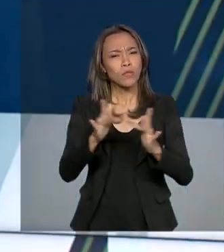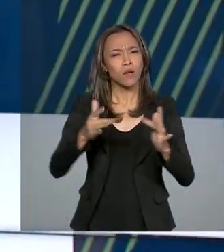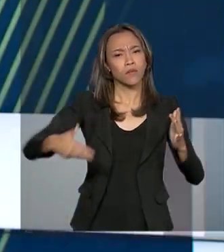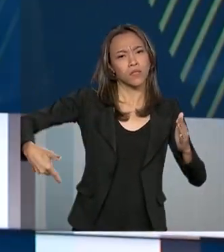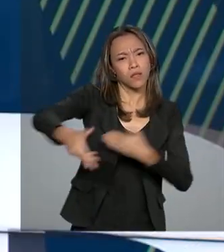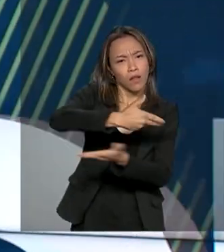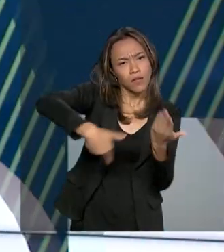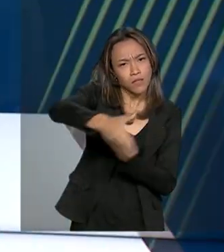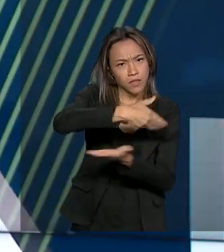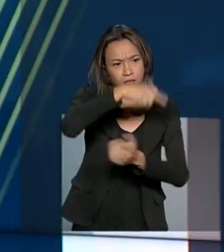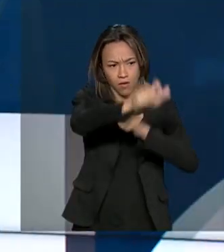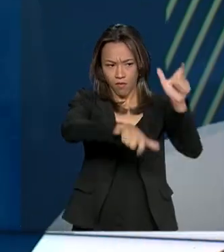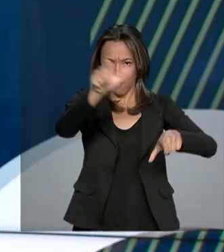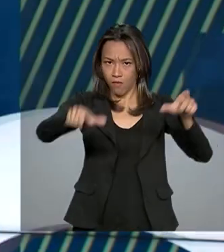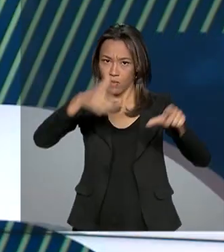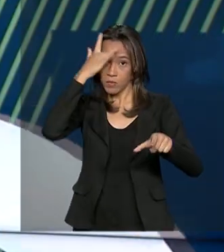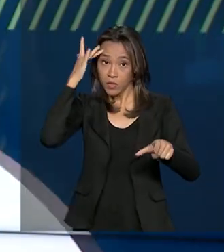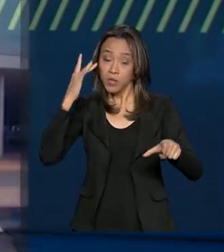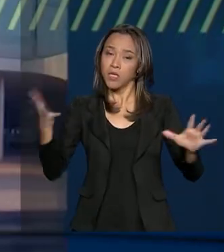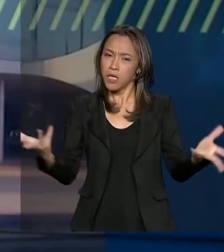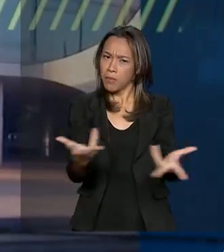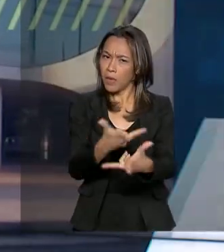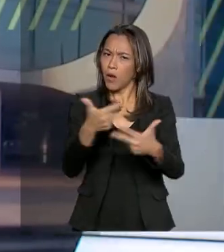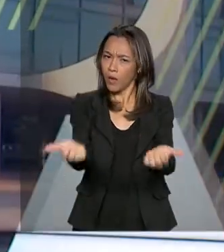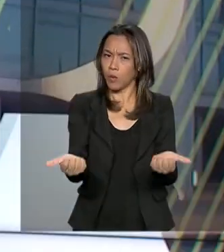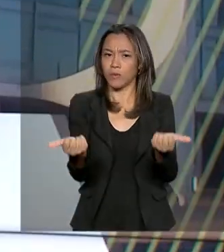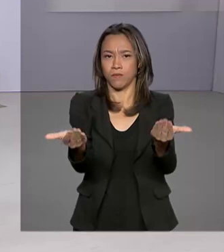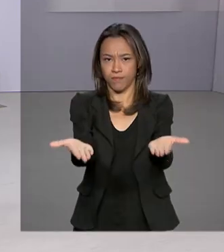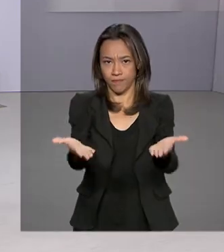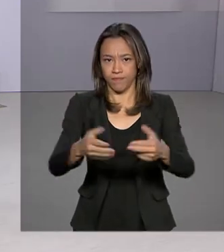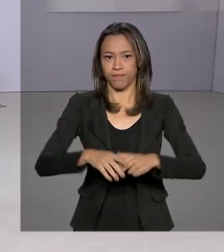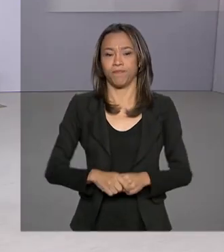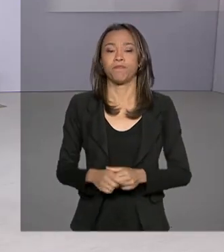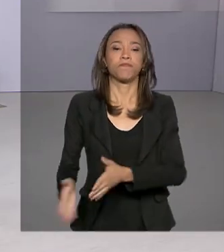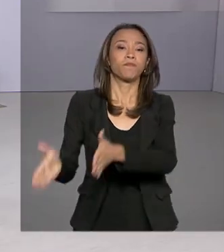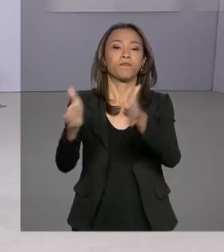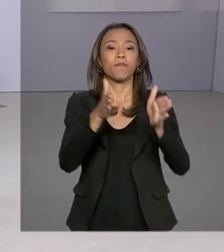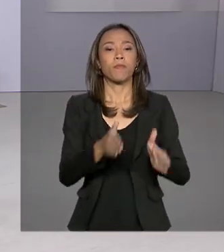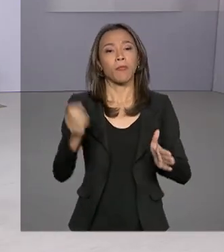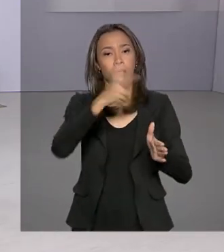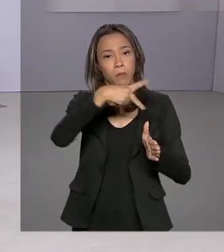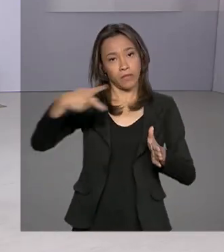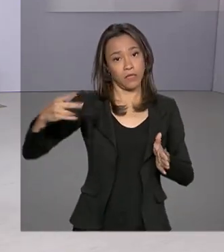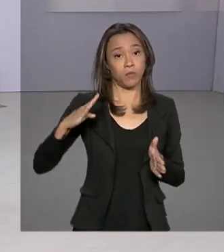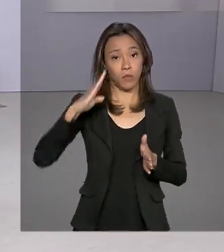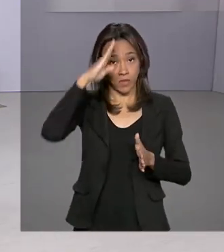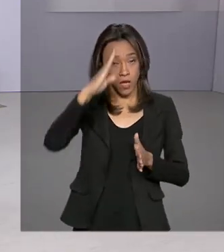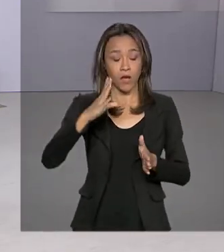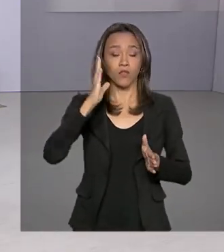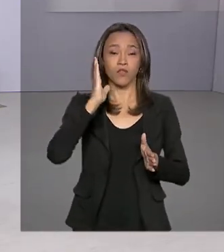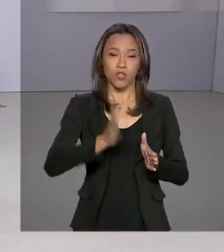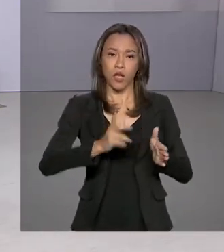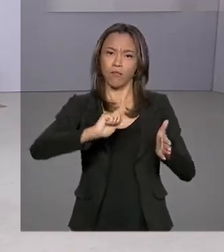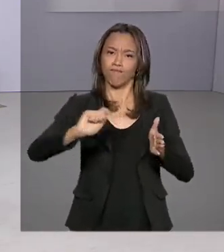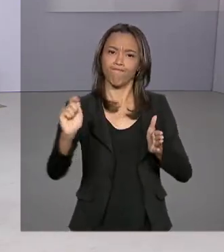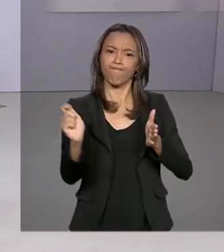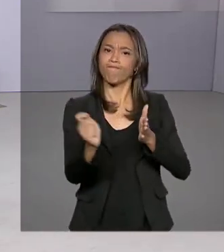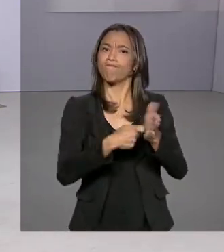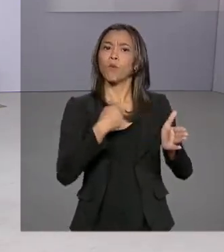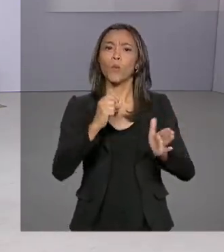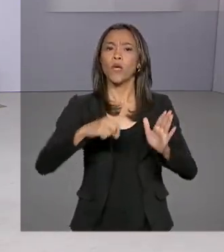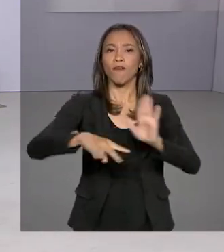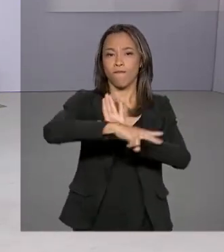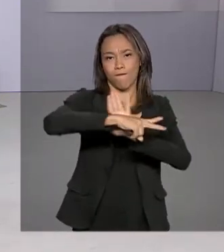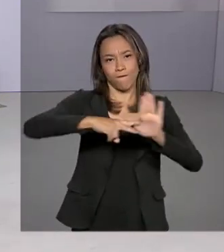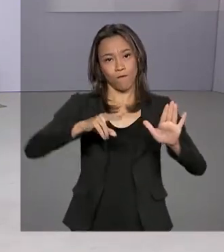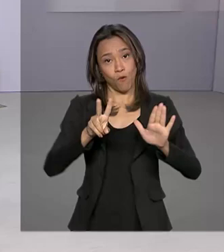e aprimorar a utilização de seus produtos e serviços. O presidente Jair Bolsonaro sanciona com vetos o projeto